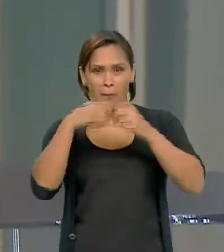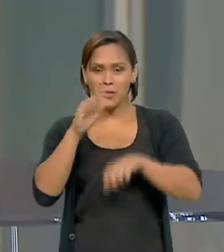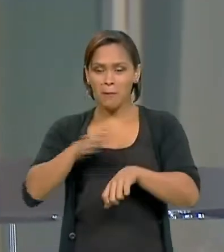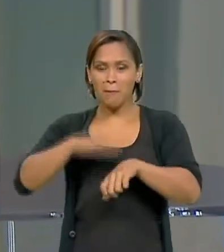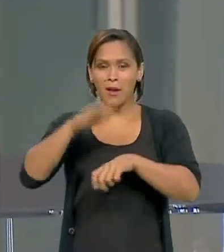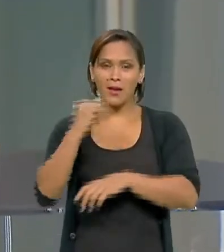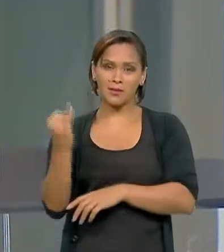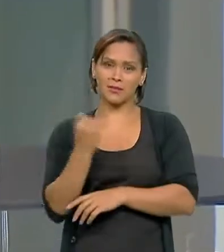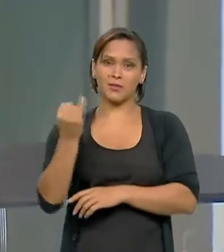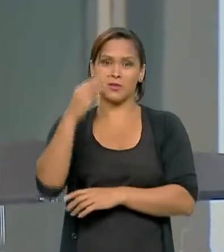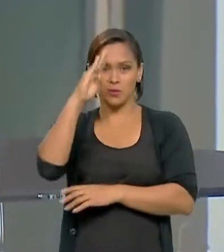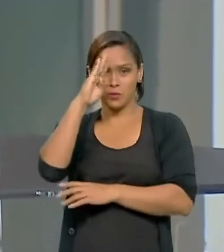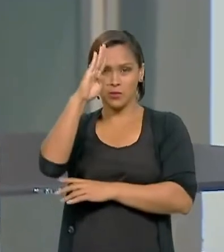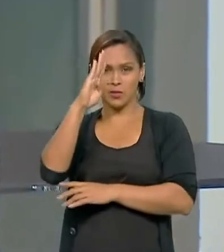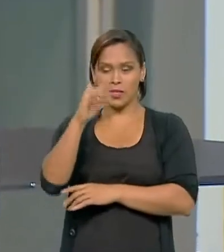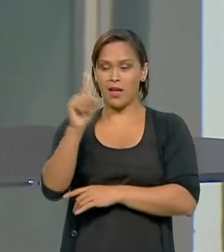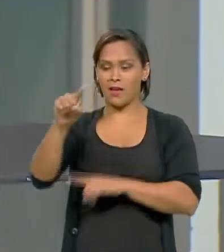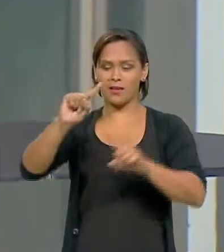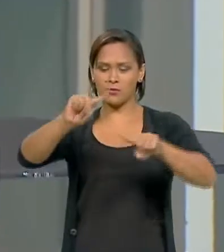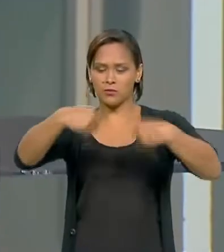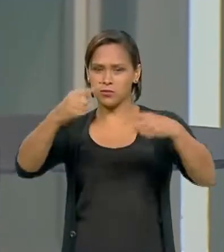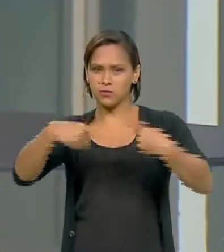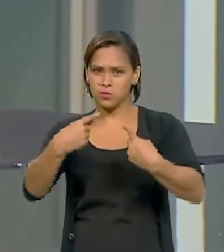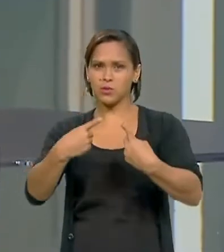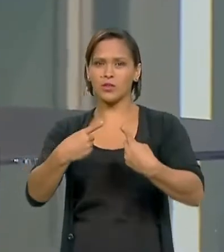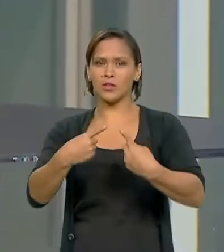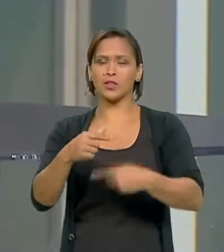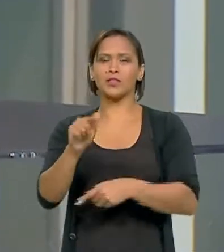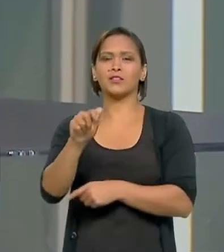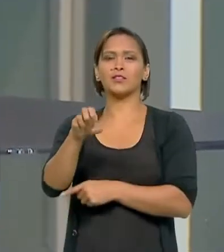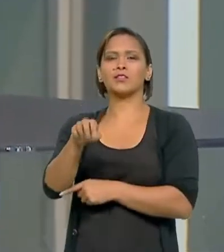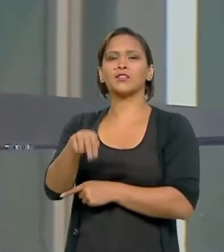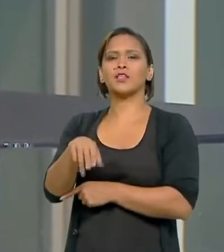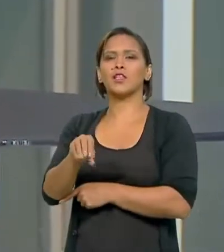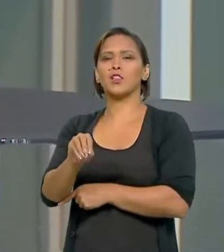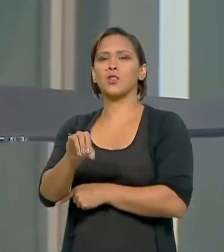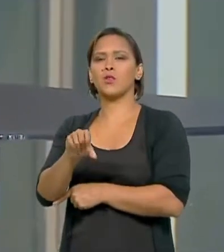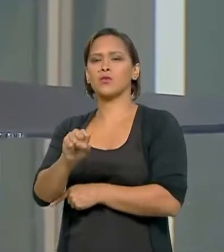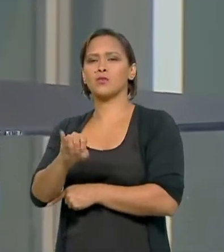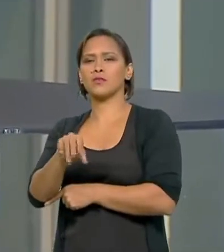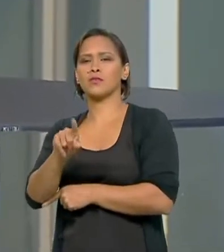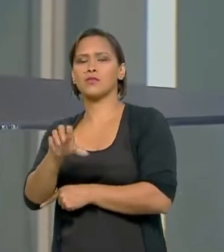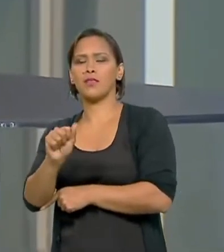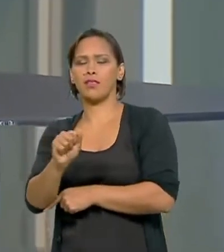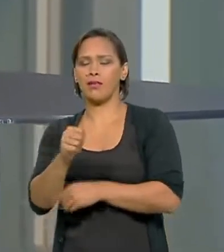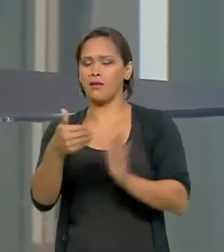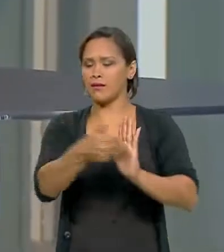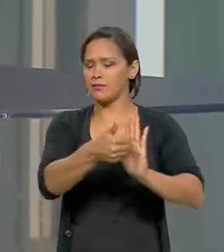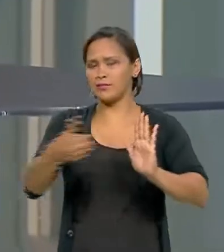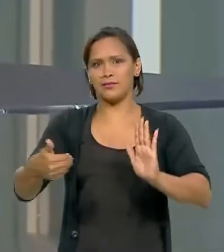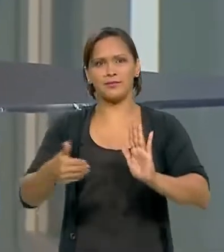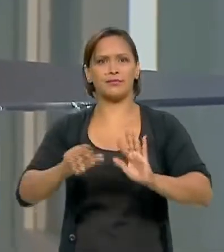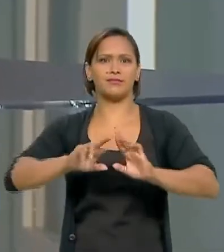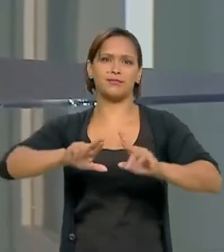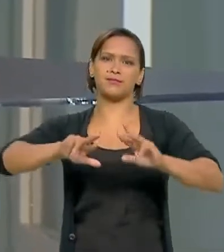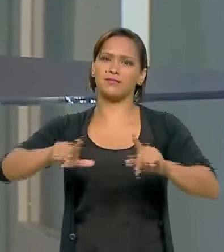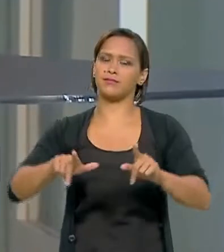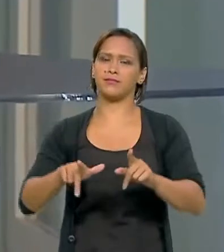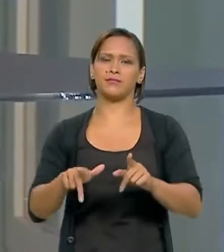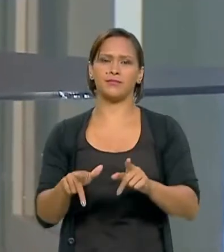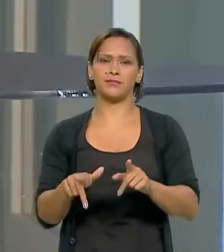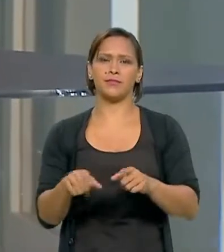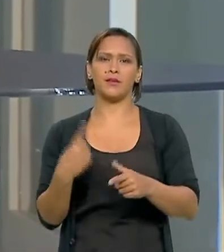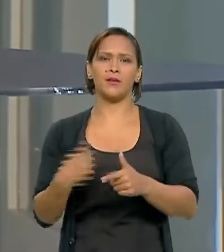da República. Aqueles que o acusam de genocida é uma coisa completamente fora de qualquer propósito.